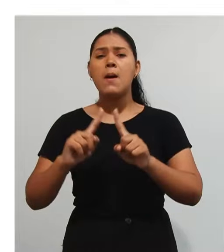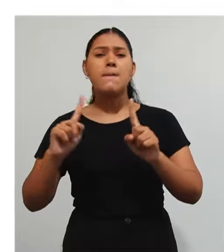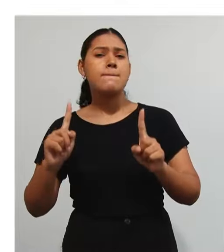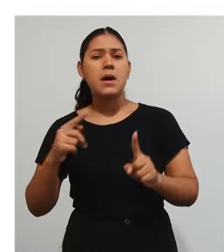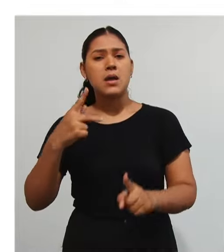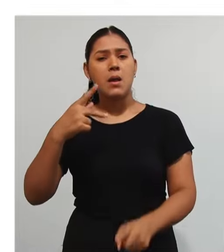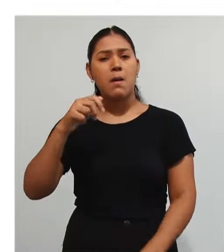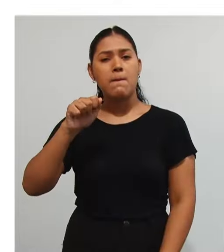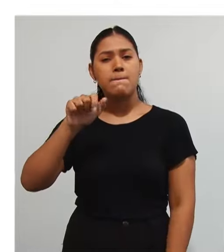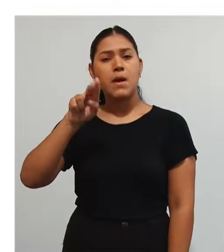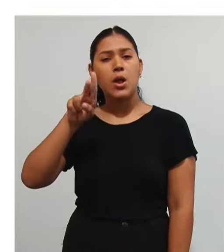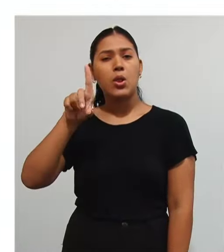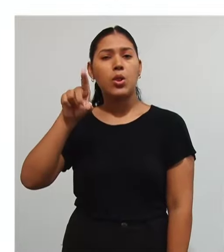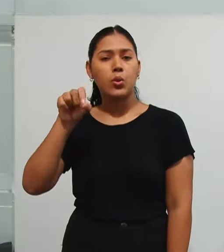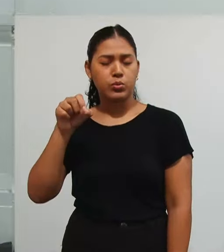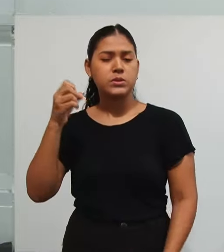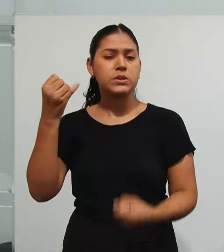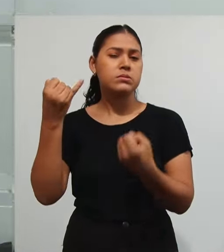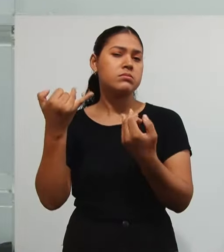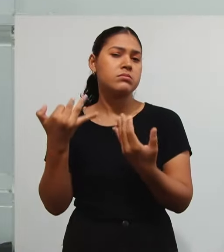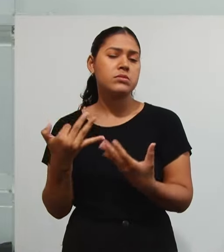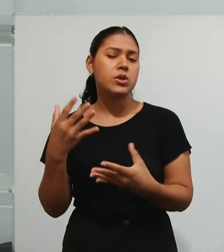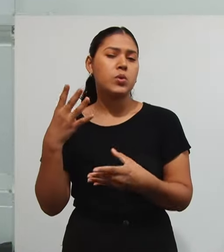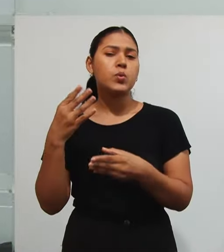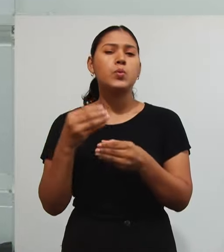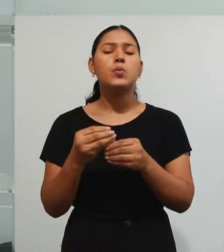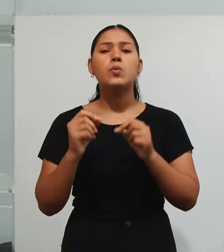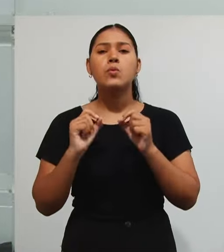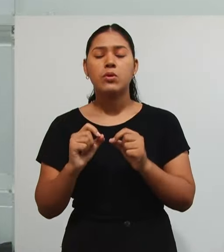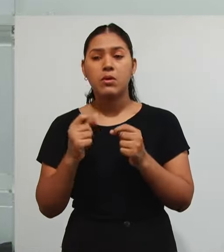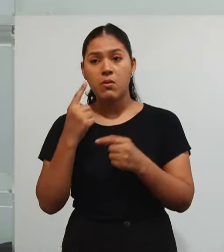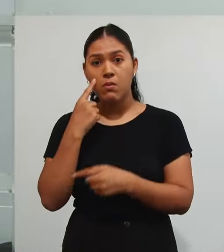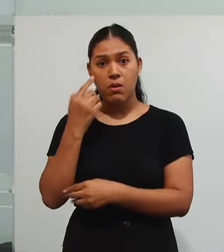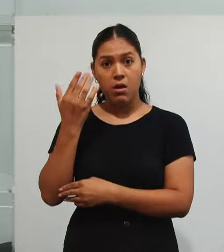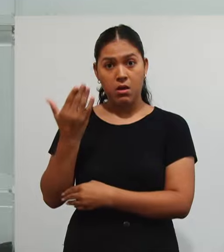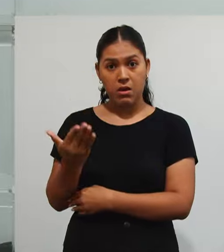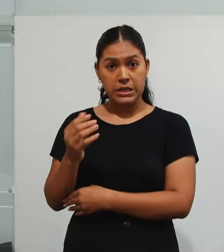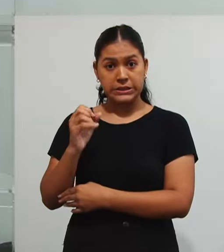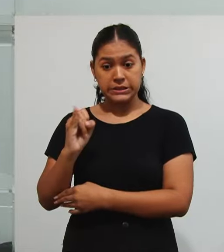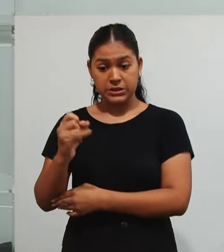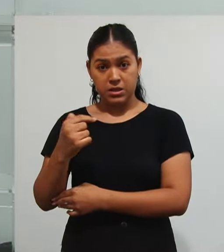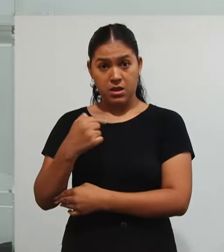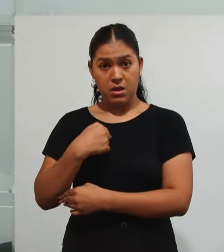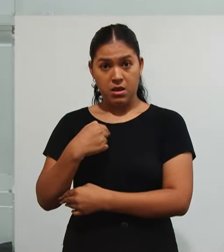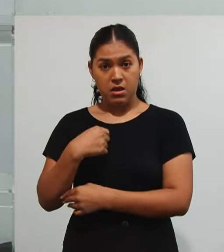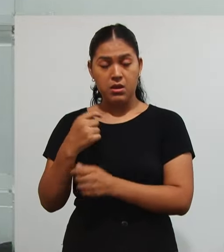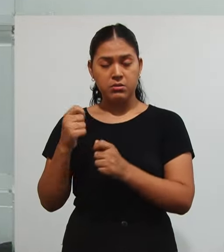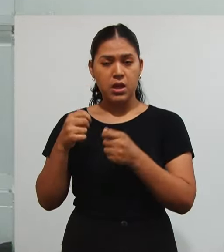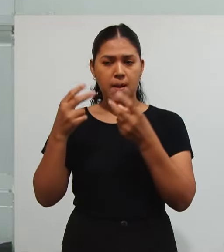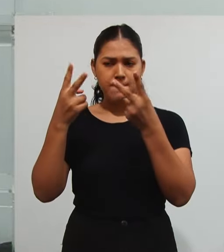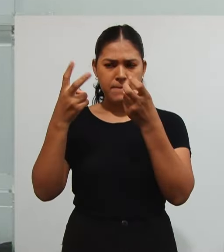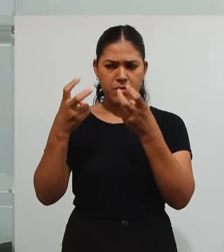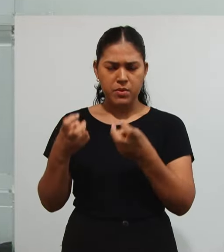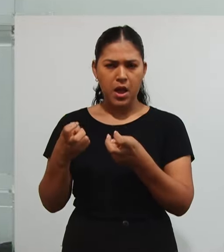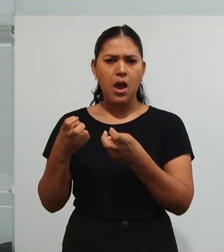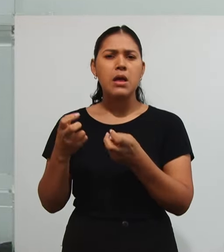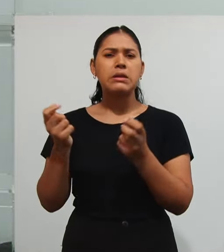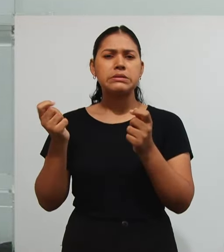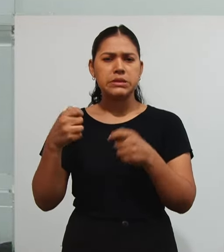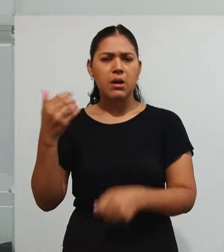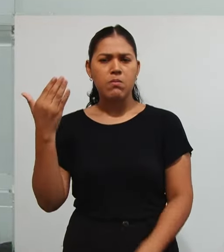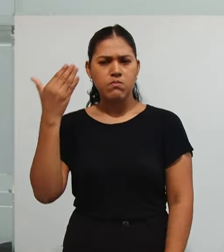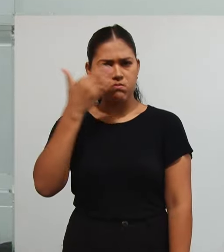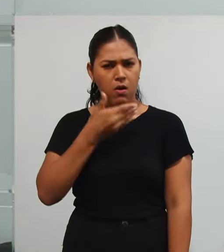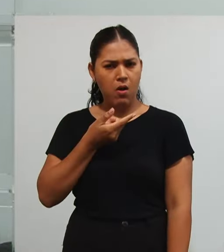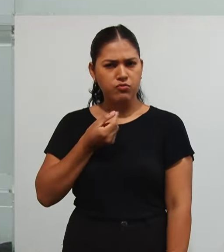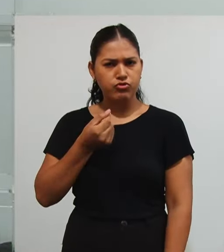Ele é muito Eficiente Nessa sua análise Veja só Se eu consigo Prestar contas Como